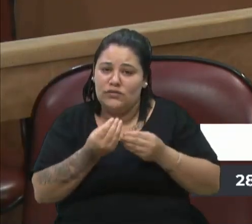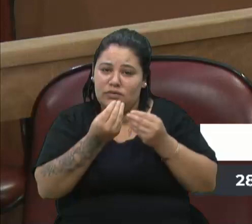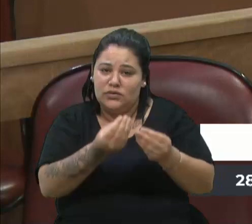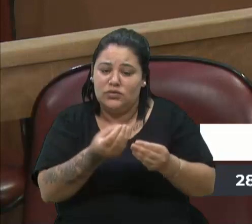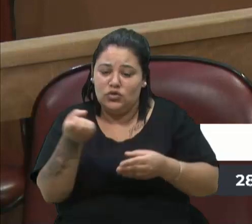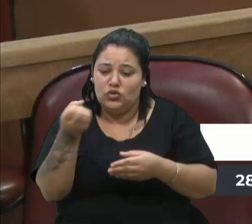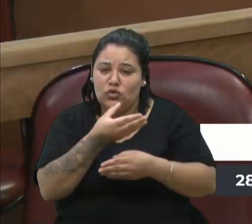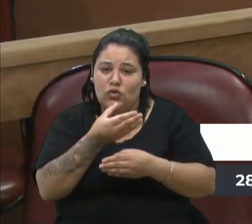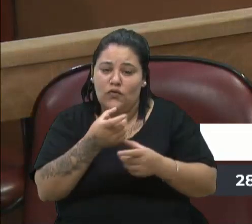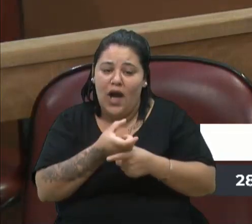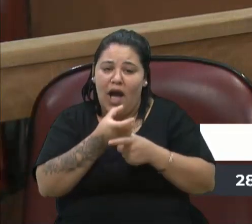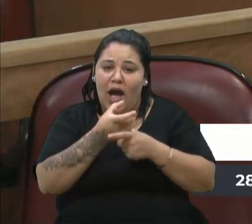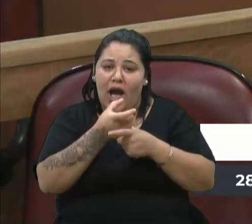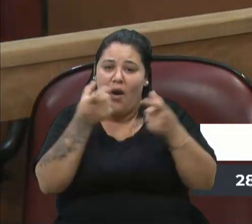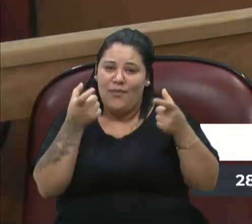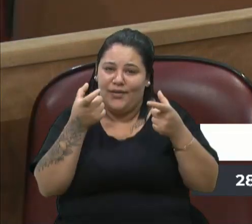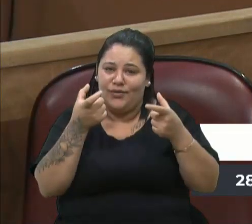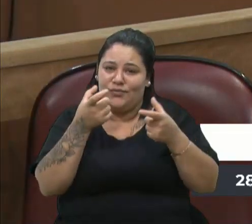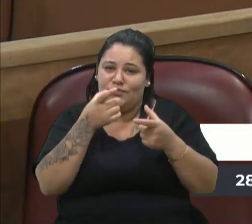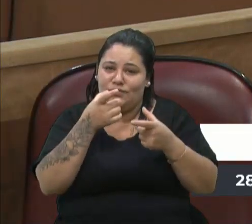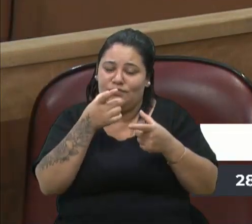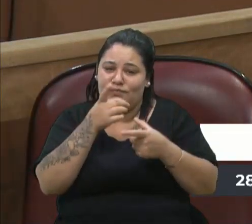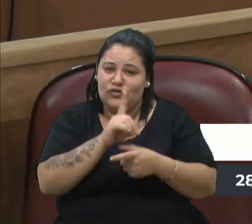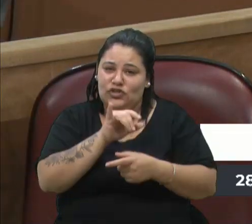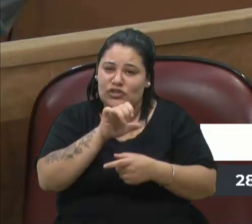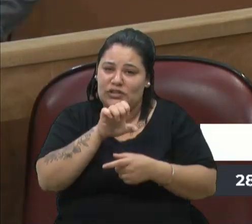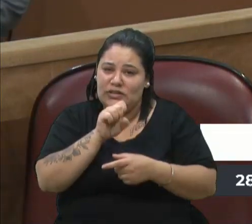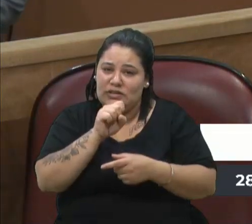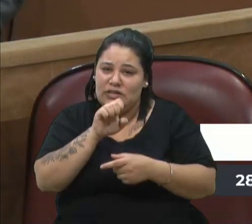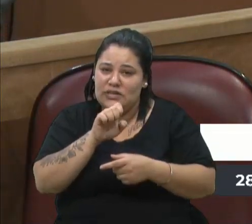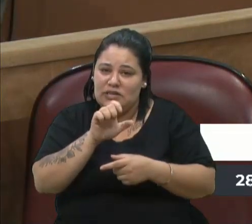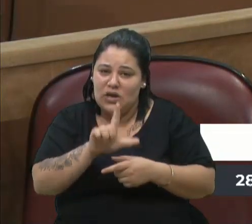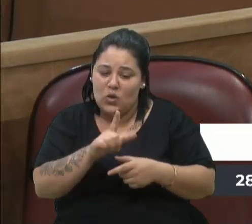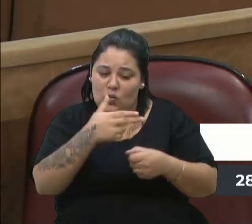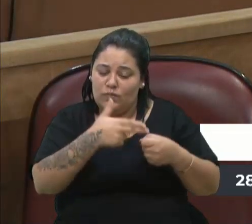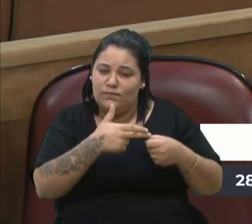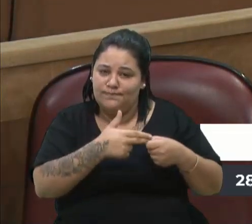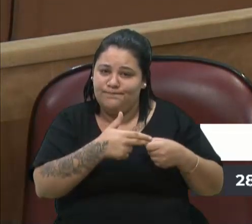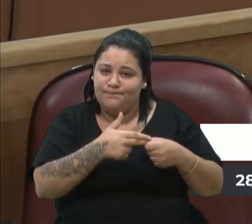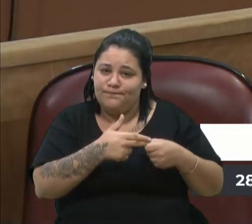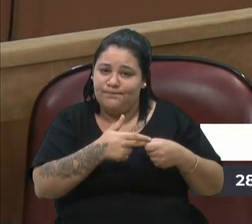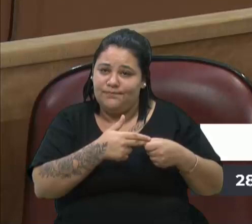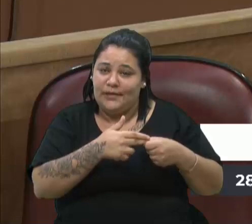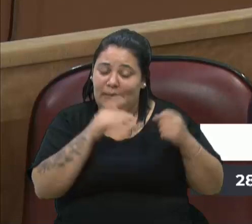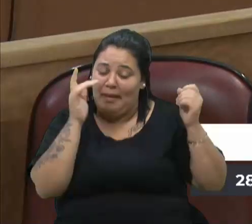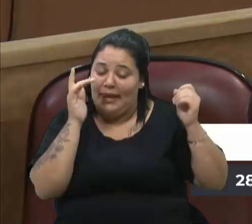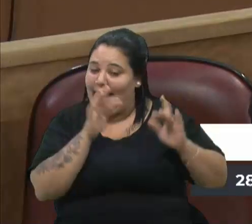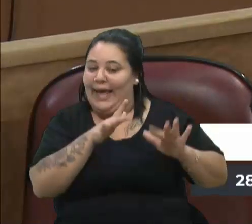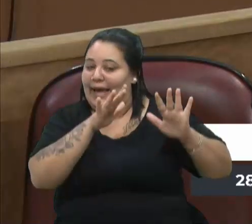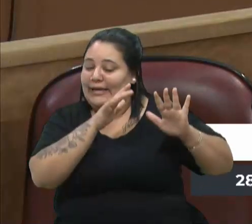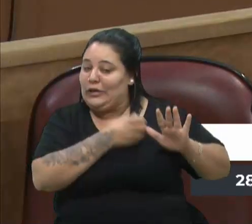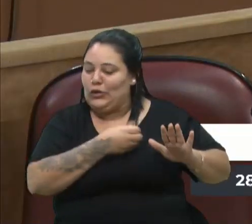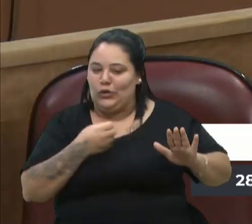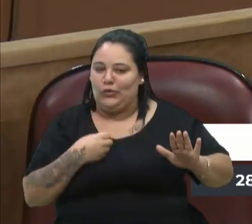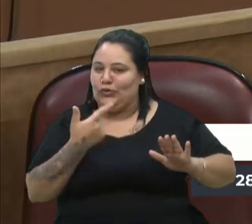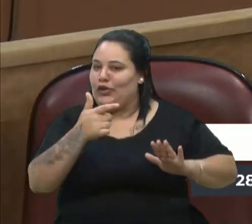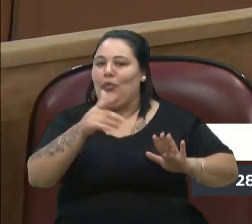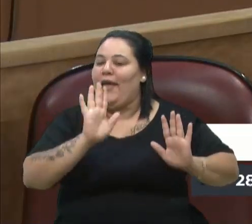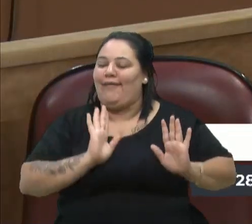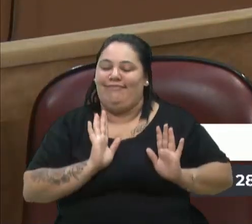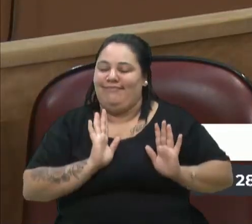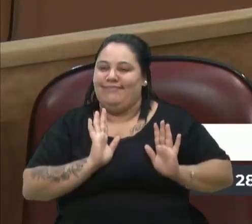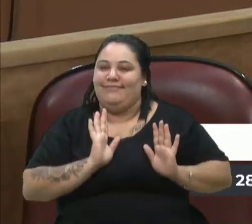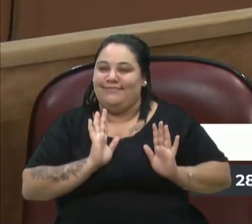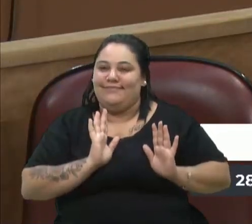do diesel, gente. E milagre, a gente sabe que em números não existe, professor, em números. Não existe, mil números.